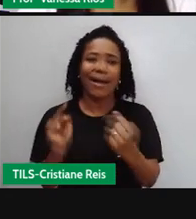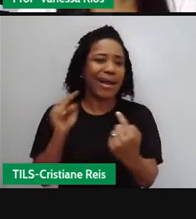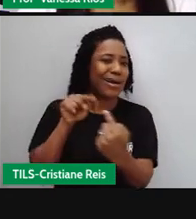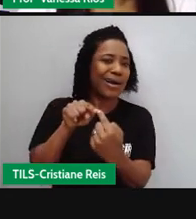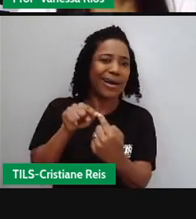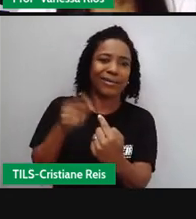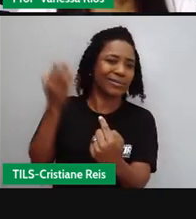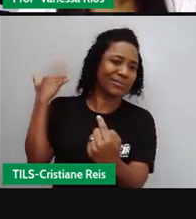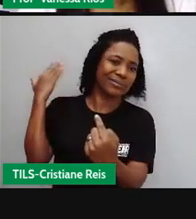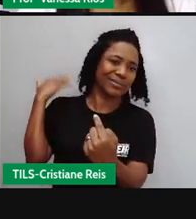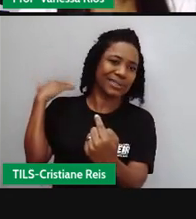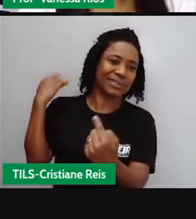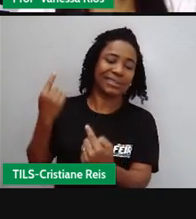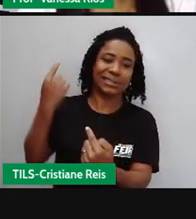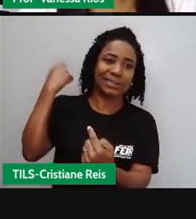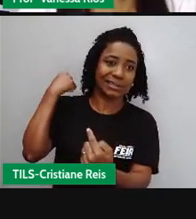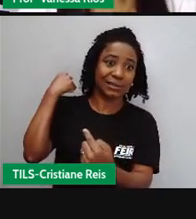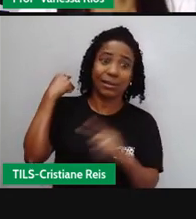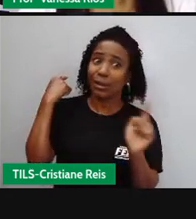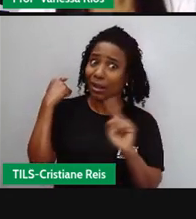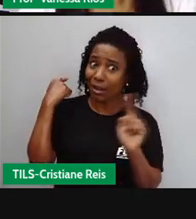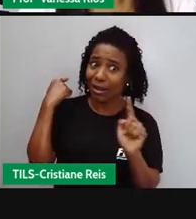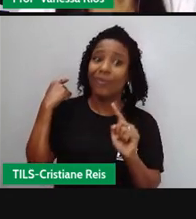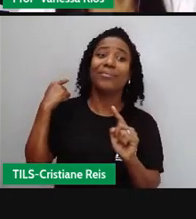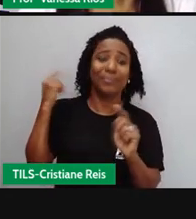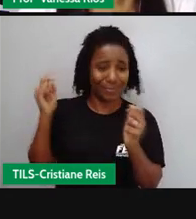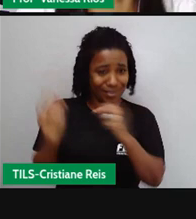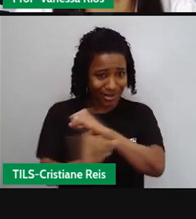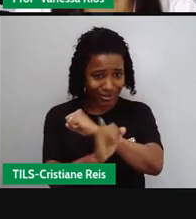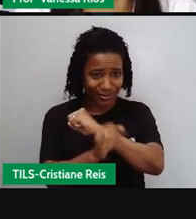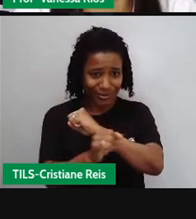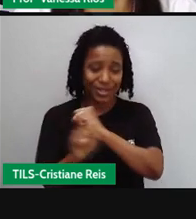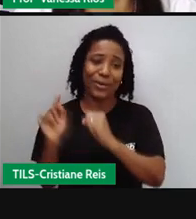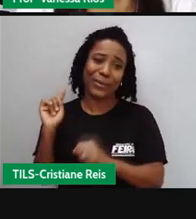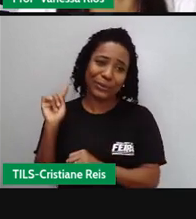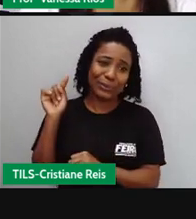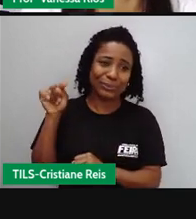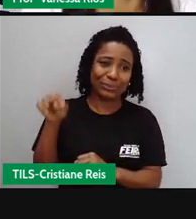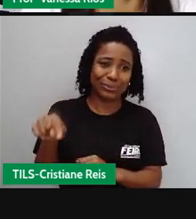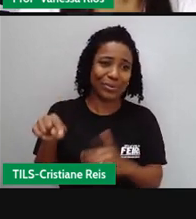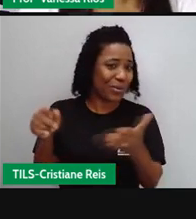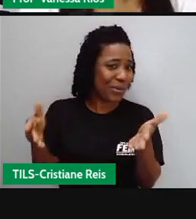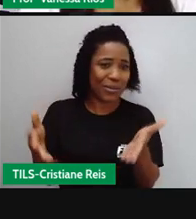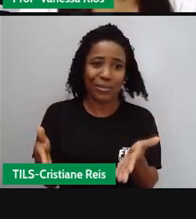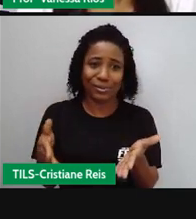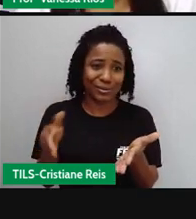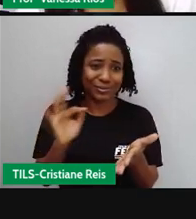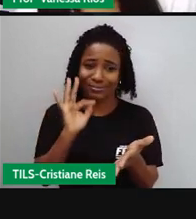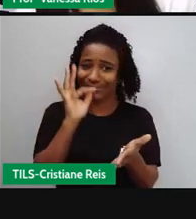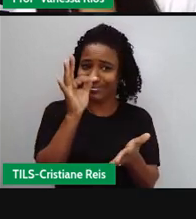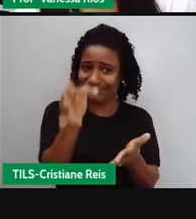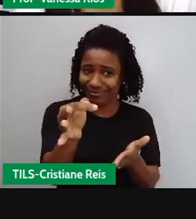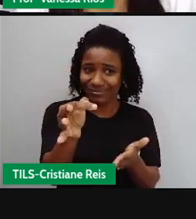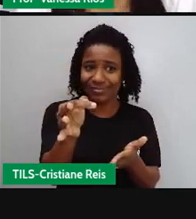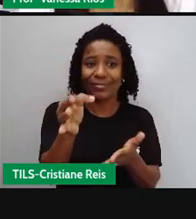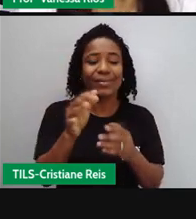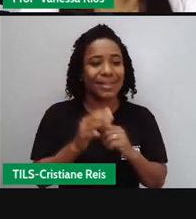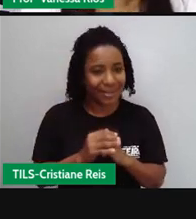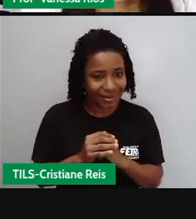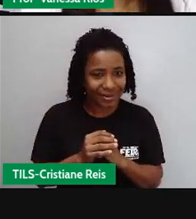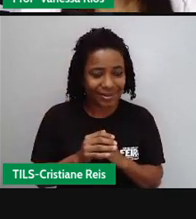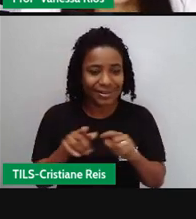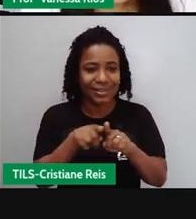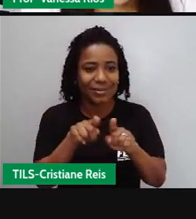elas abordam aí as ações cotidianas de forma que elas não ficam presas nem a um ambiente também,